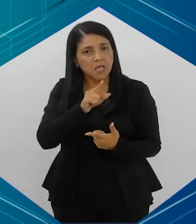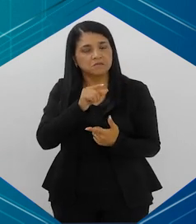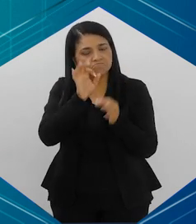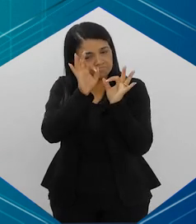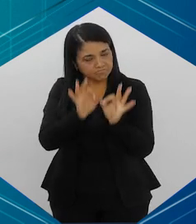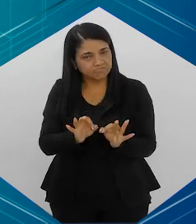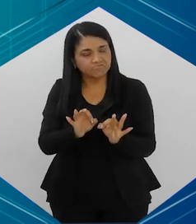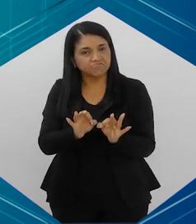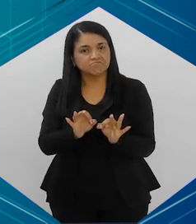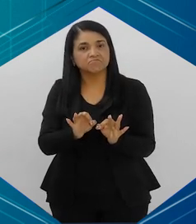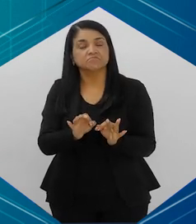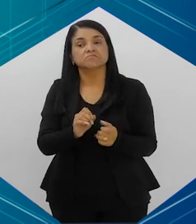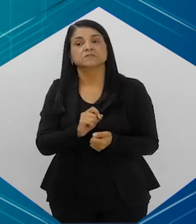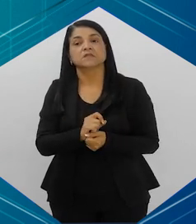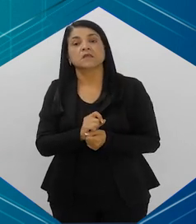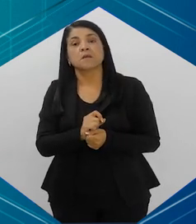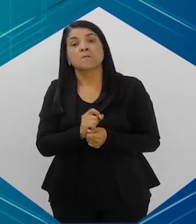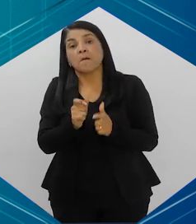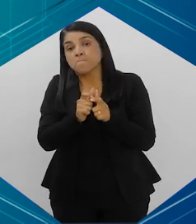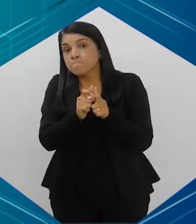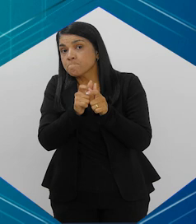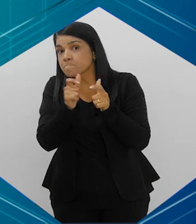um tabagista de verdade, uma mesmo,